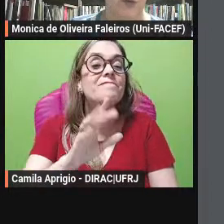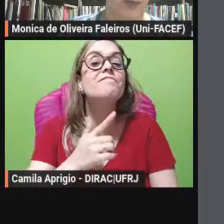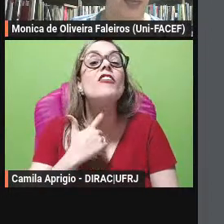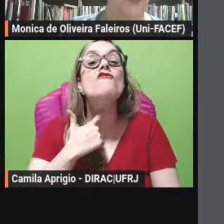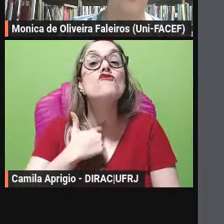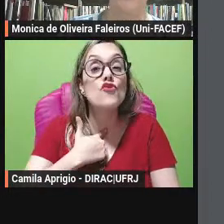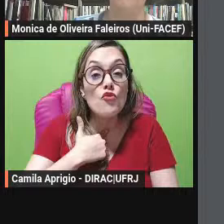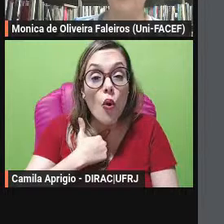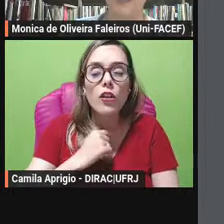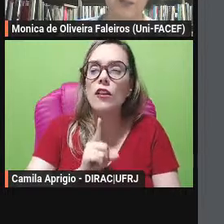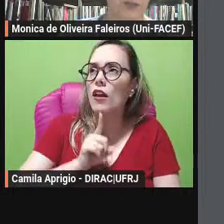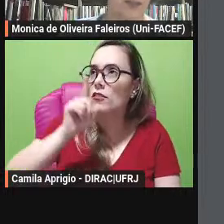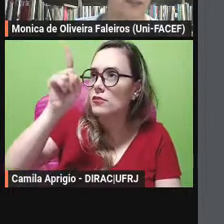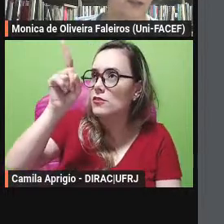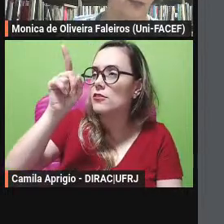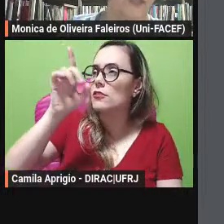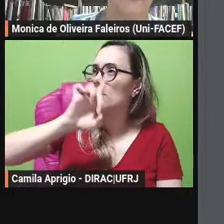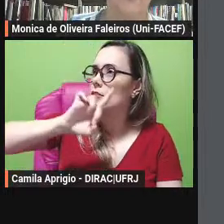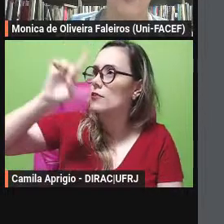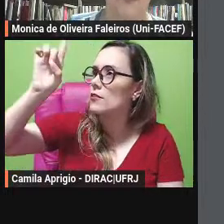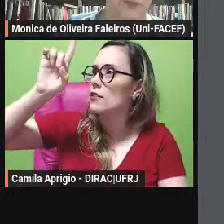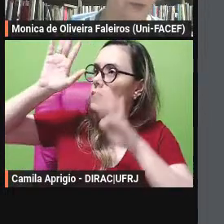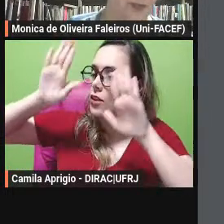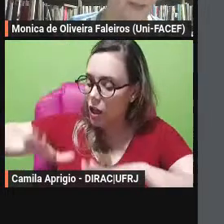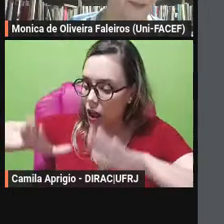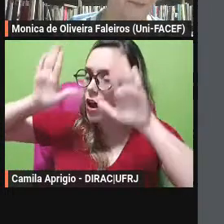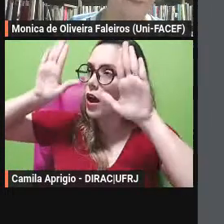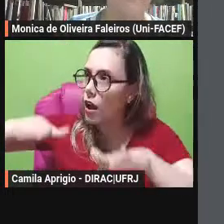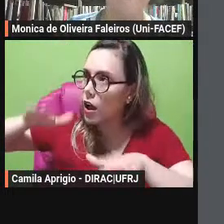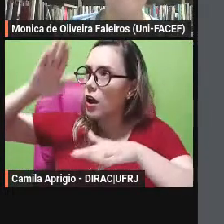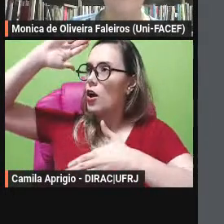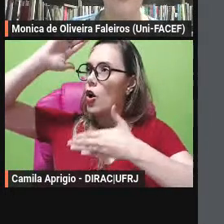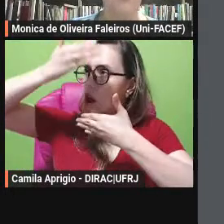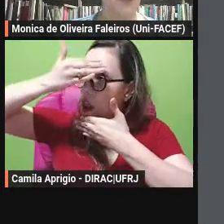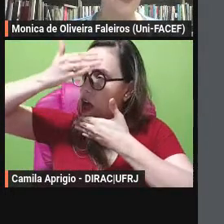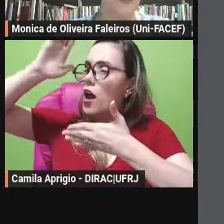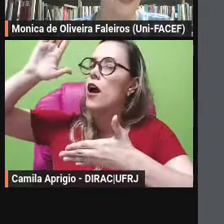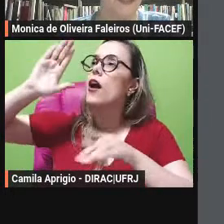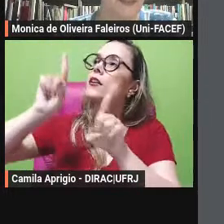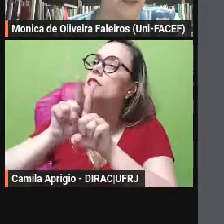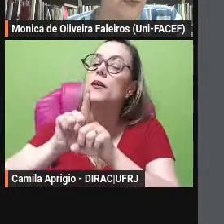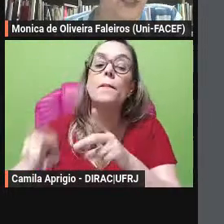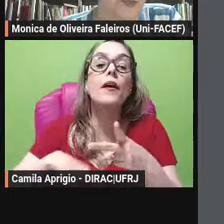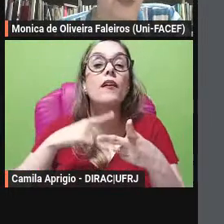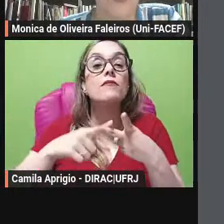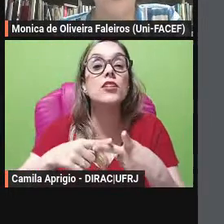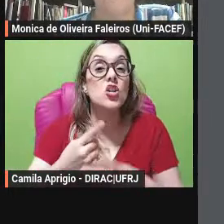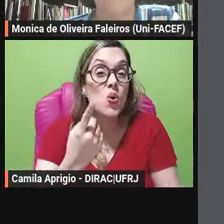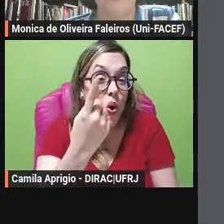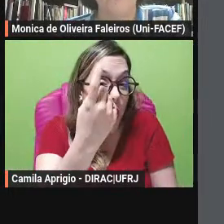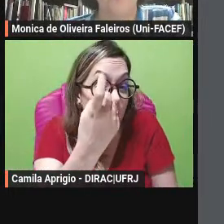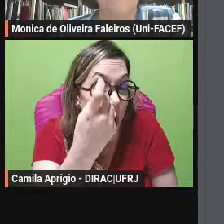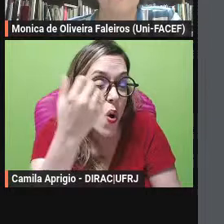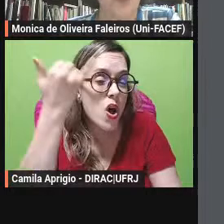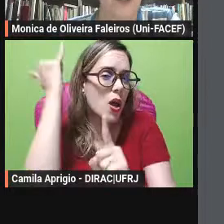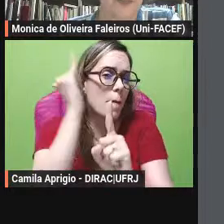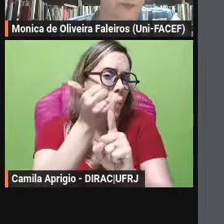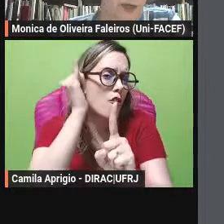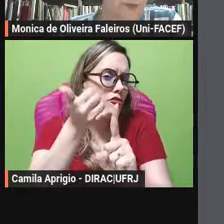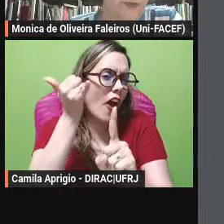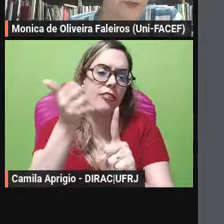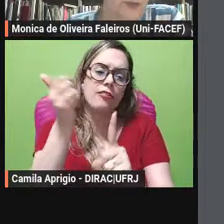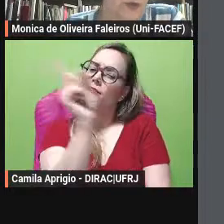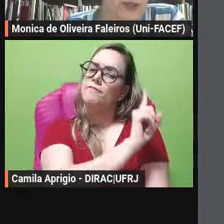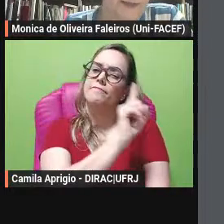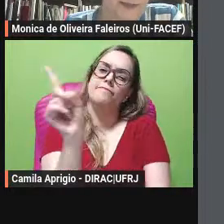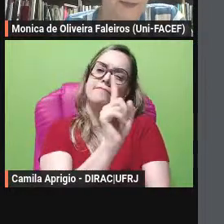e de Maomé que felizmente não é seu único profeta em 1978 publicou as novas